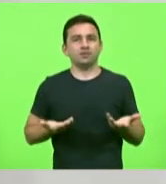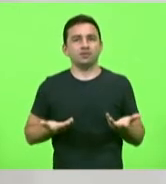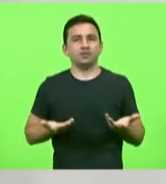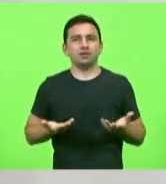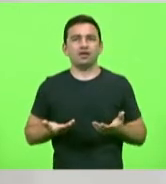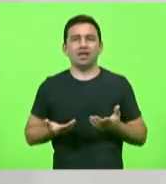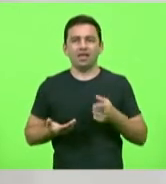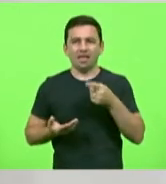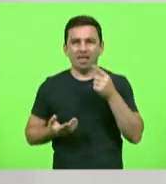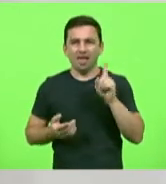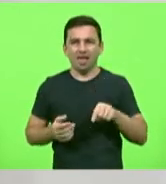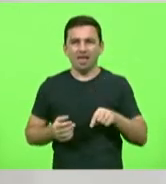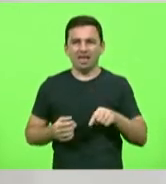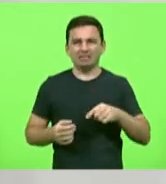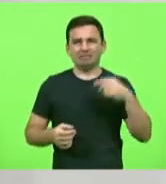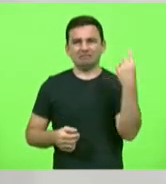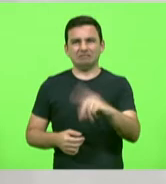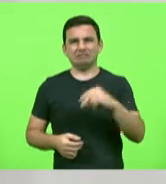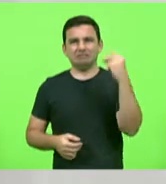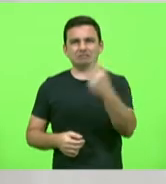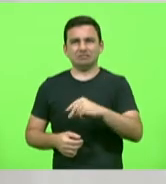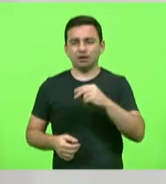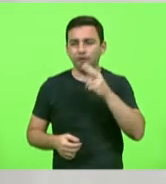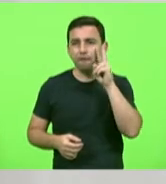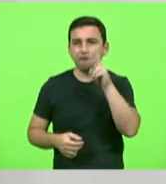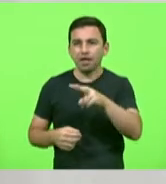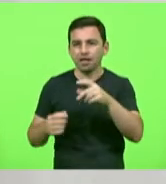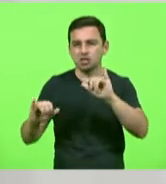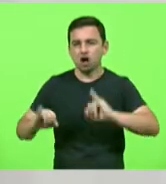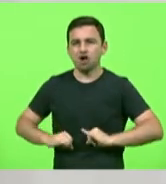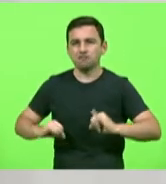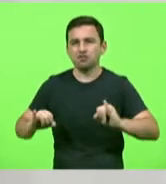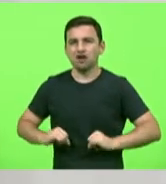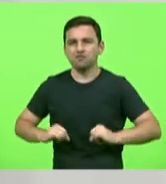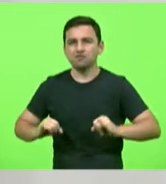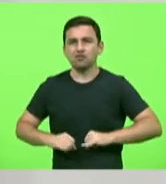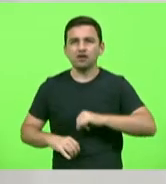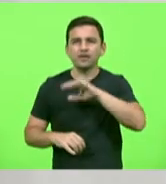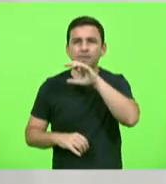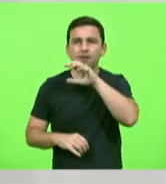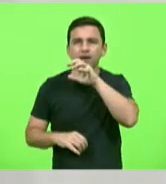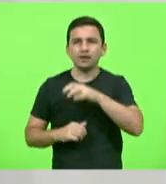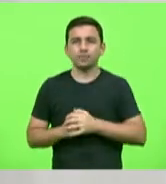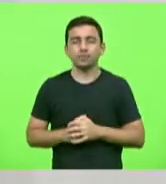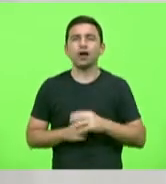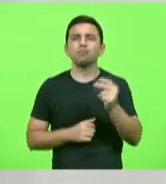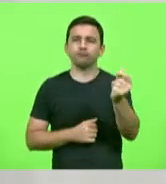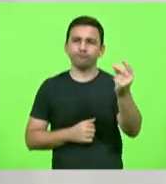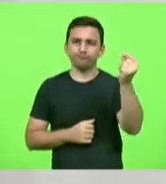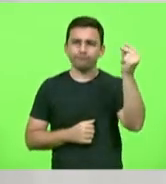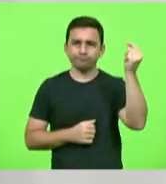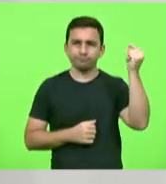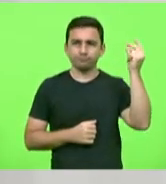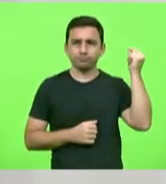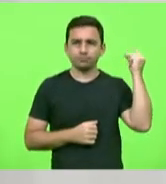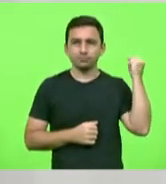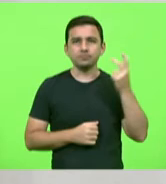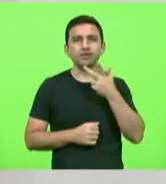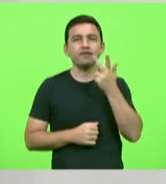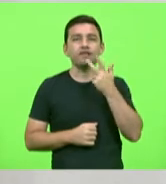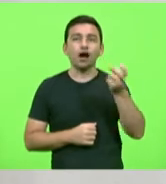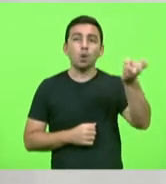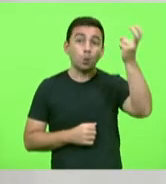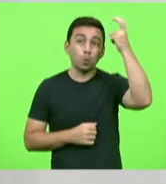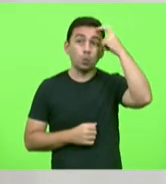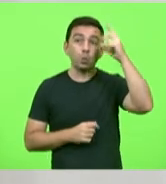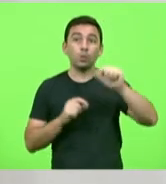atividade sádica de ver um animal sofrer há muito tempo atrás também diziam que era cultura